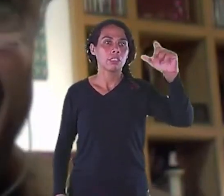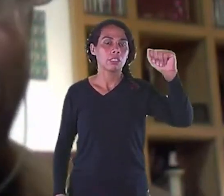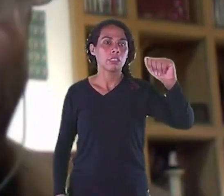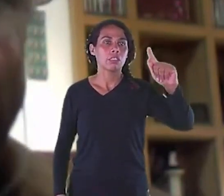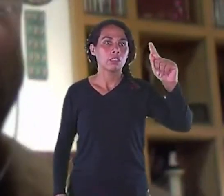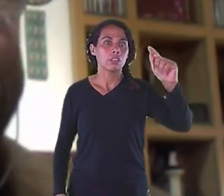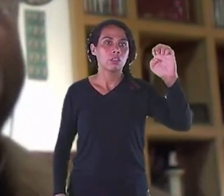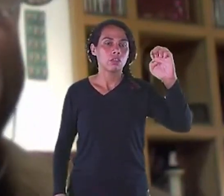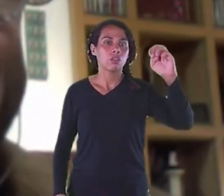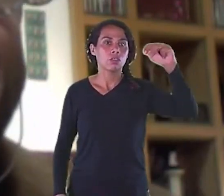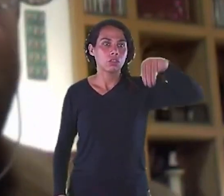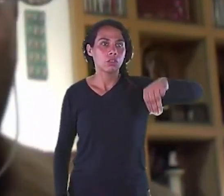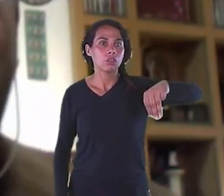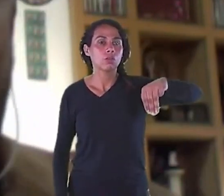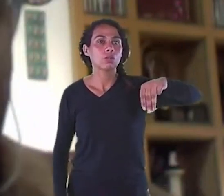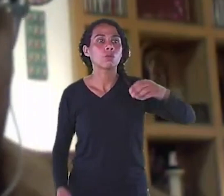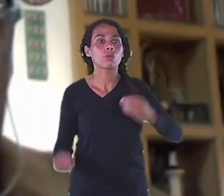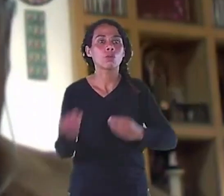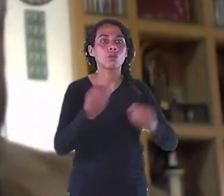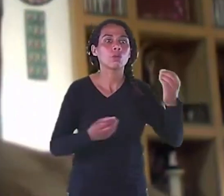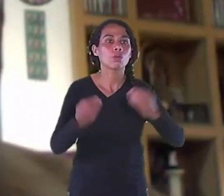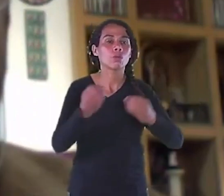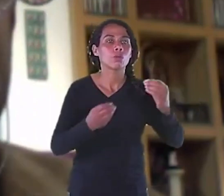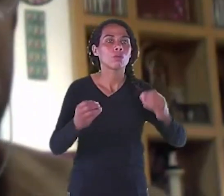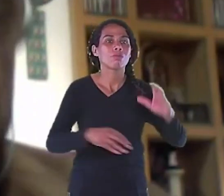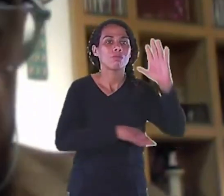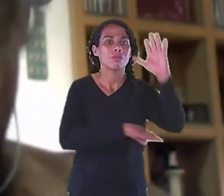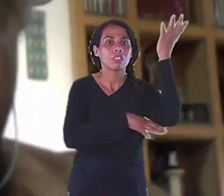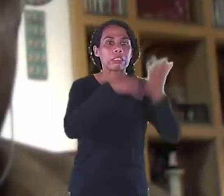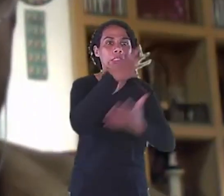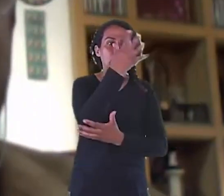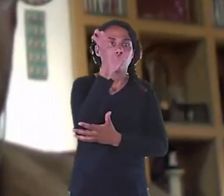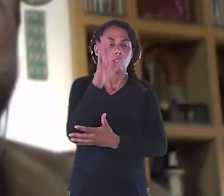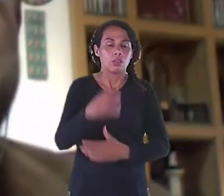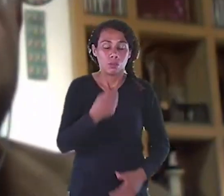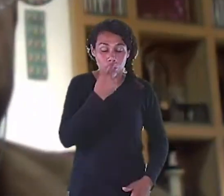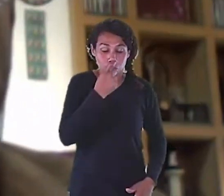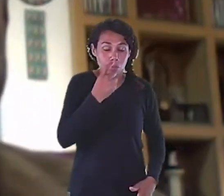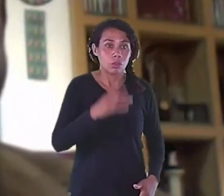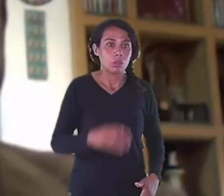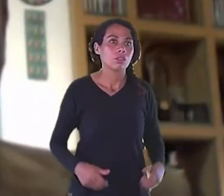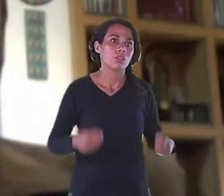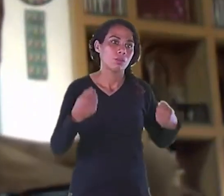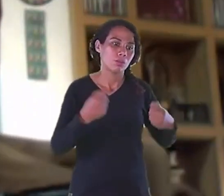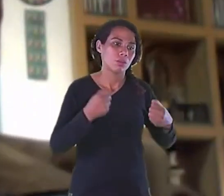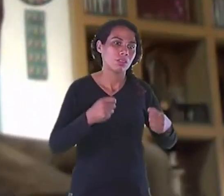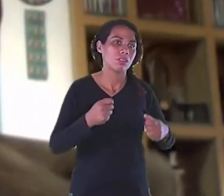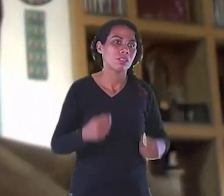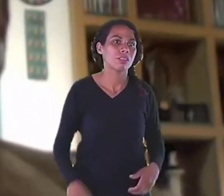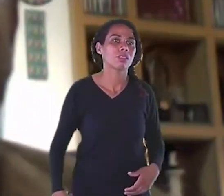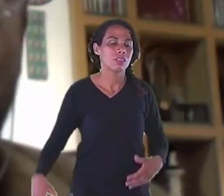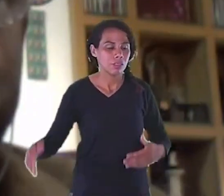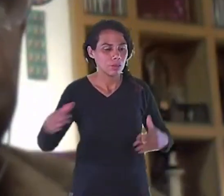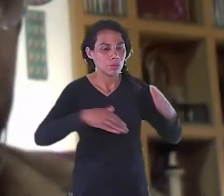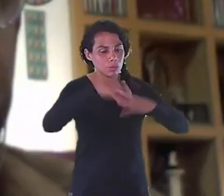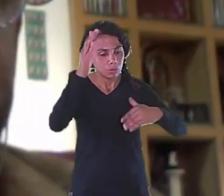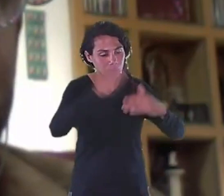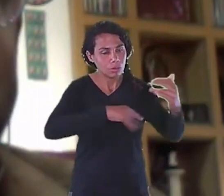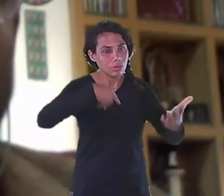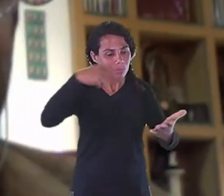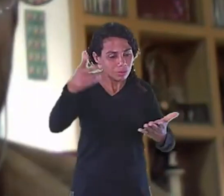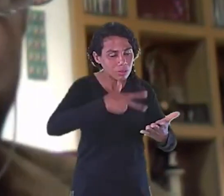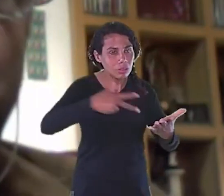mundo É uma boa pergunta Algum problema Que o design Não pode salvar o mundo Sozinho Ele precisa do intermediário Lá que é o produtor